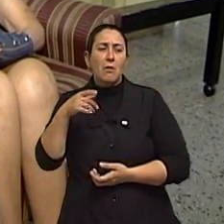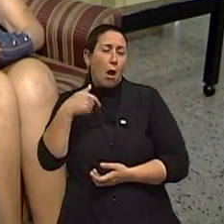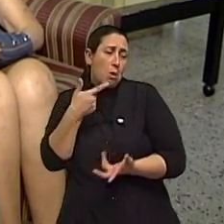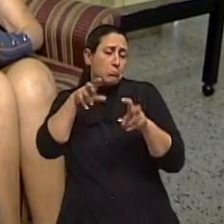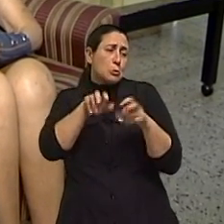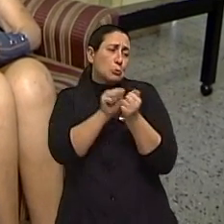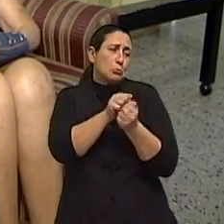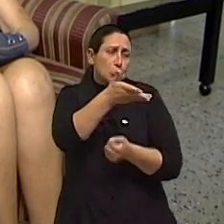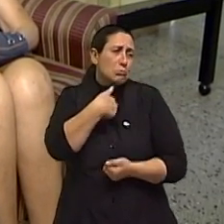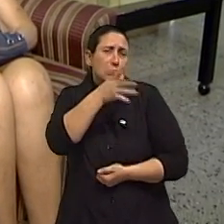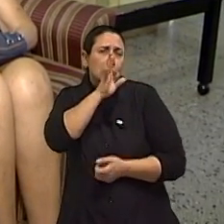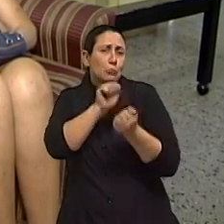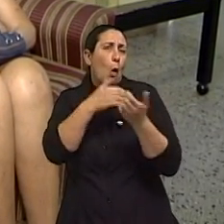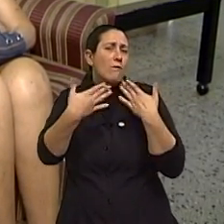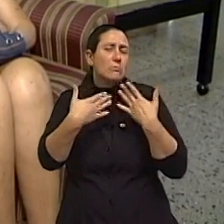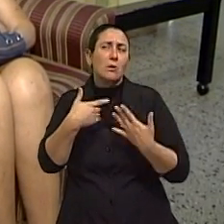sentada aqui porque eu estou cansado.